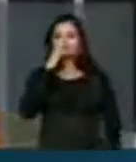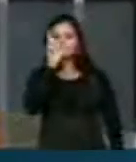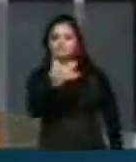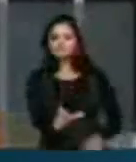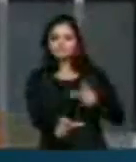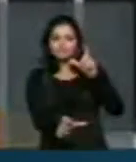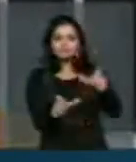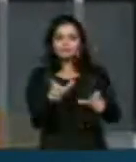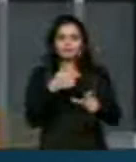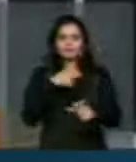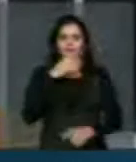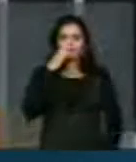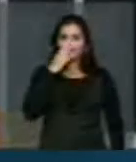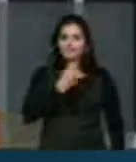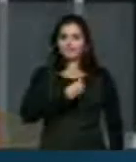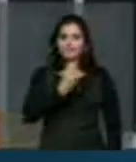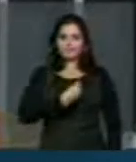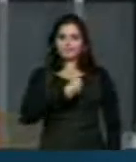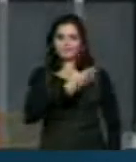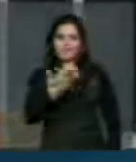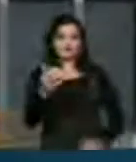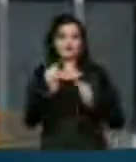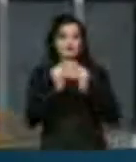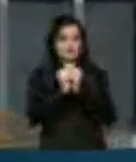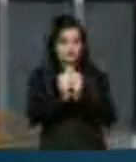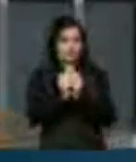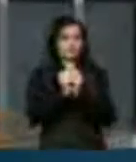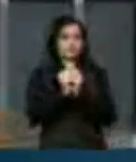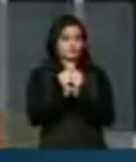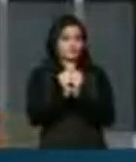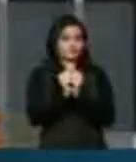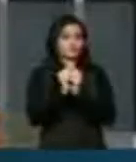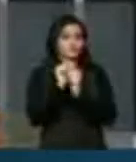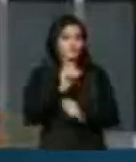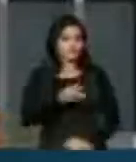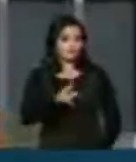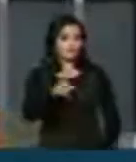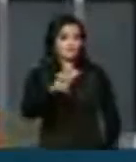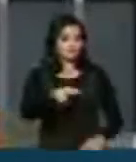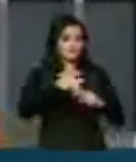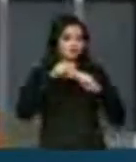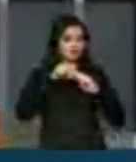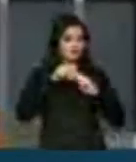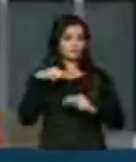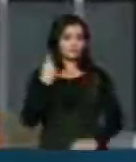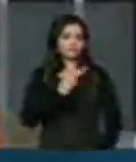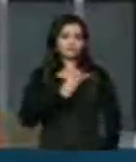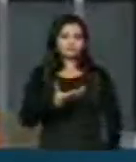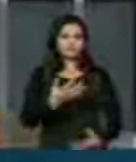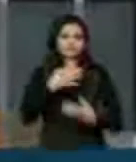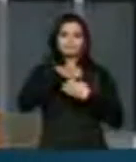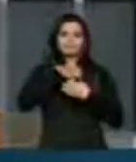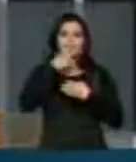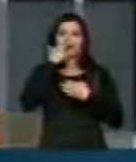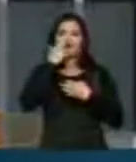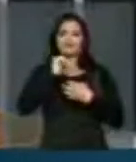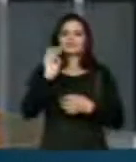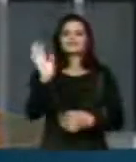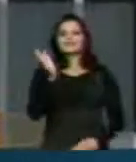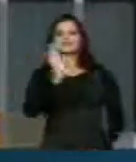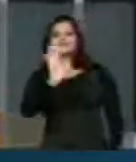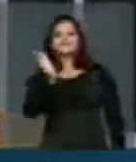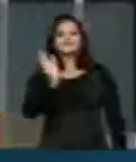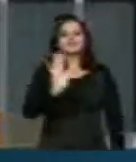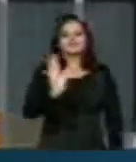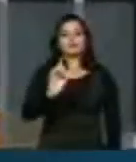percurso da vida, lá estiveram e permanecem. Por isso a gente não tem o sentimento da despedida, mas o